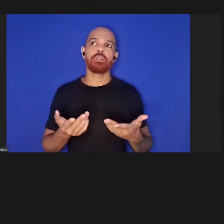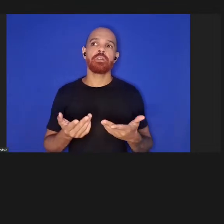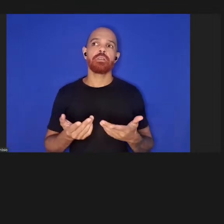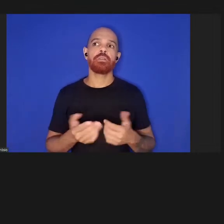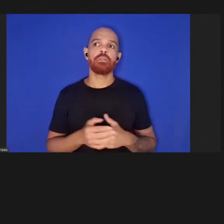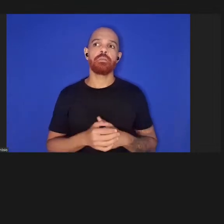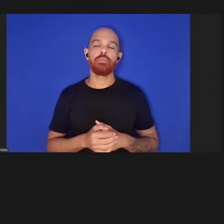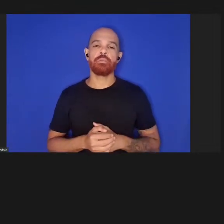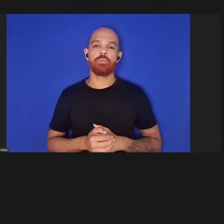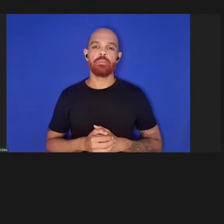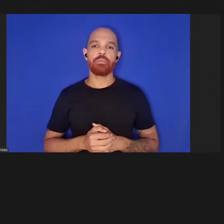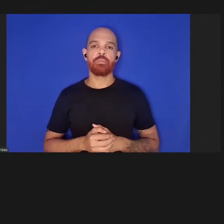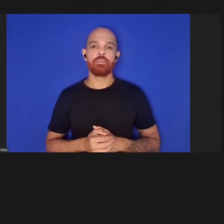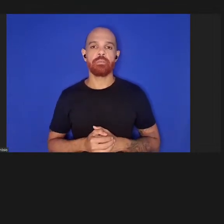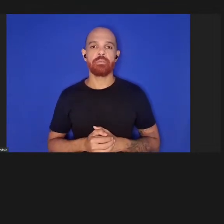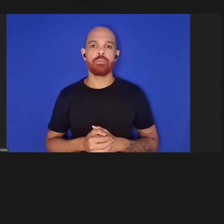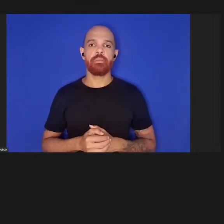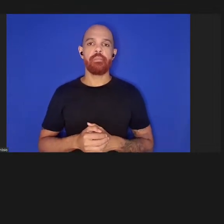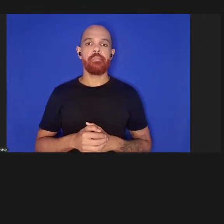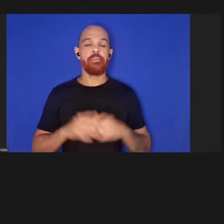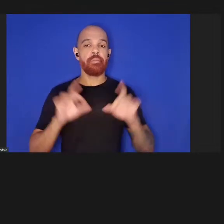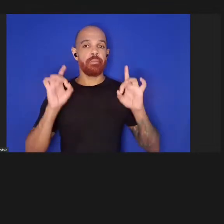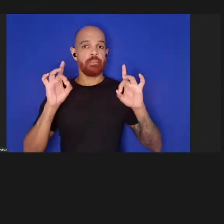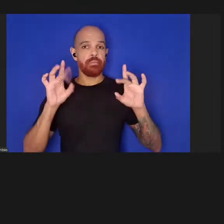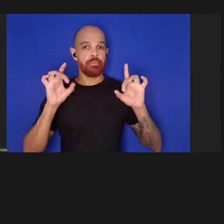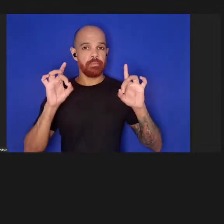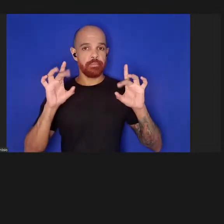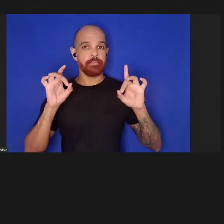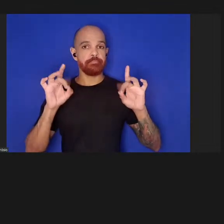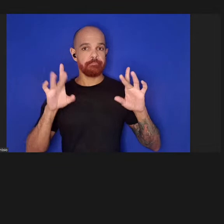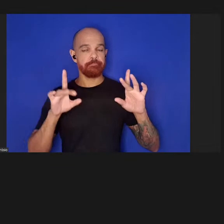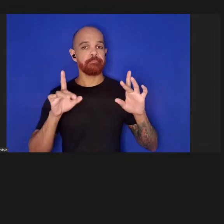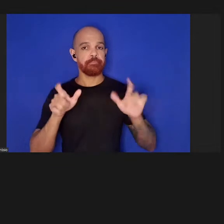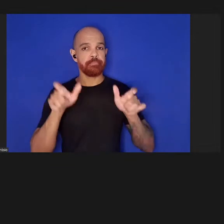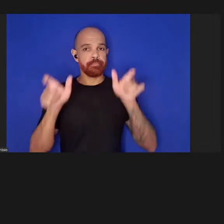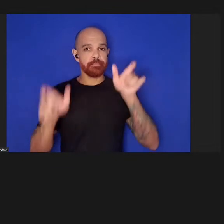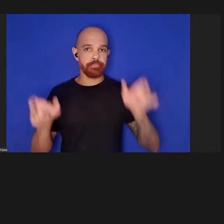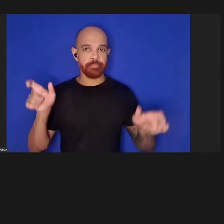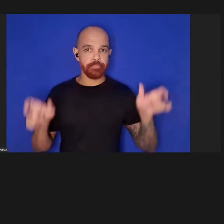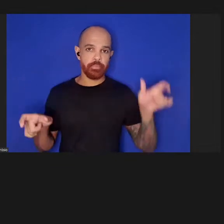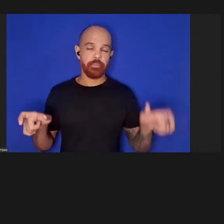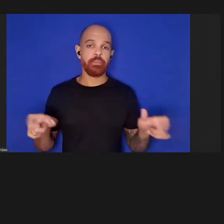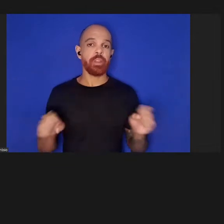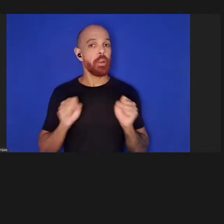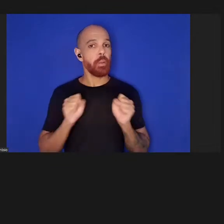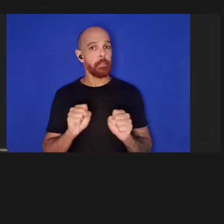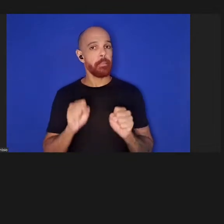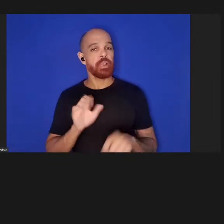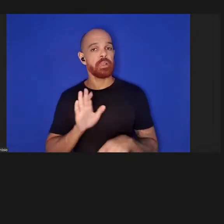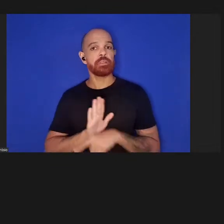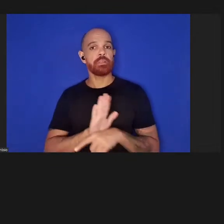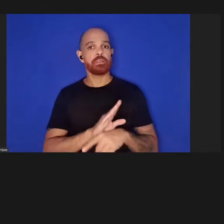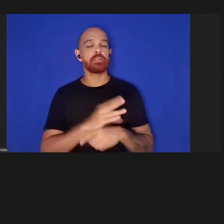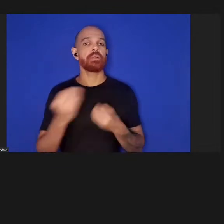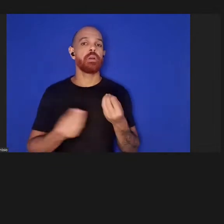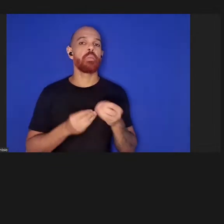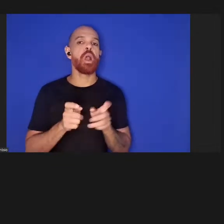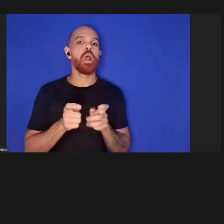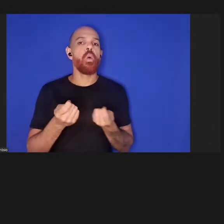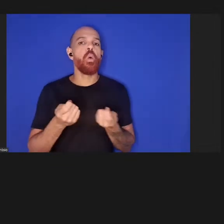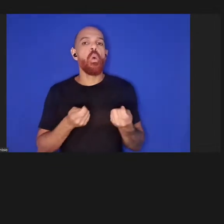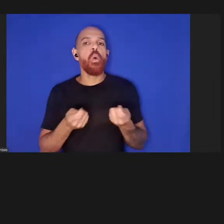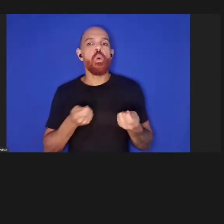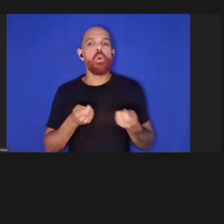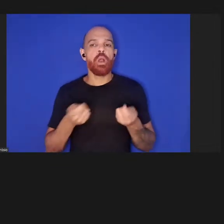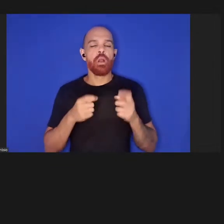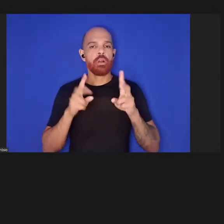oradores especializados e isso pode ajudar a modular as visões